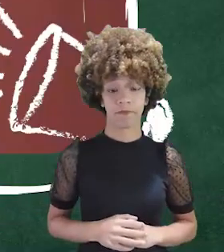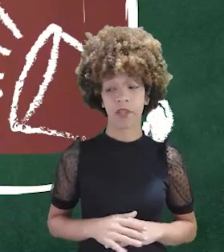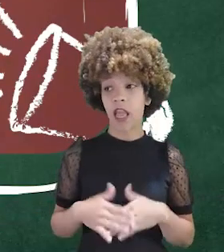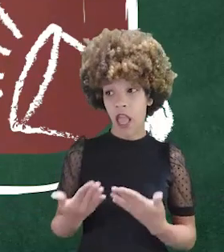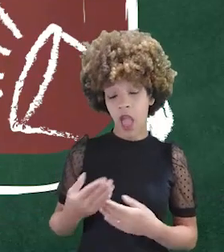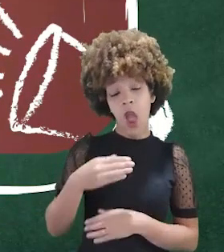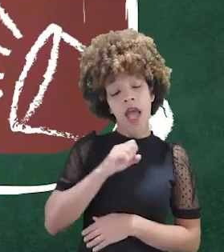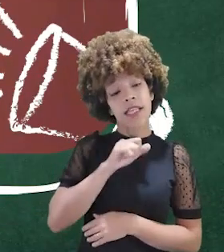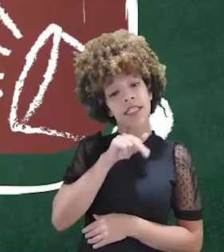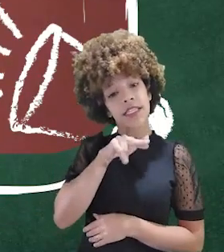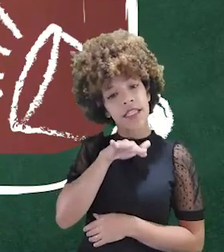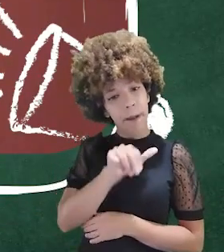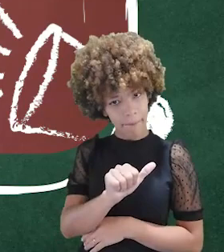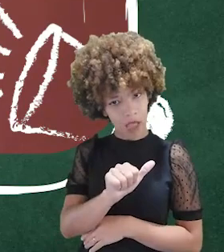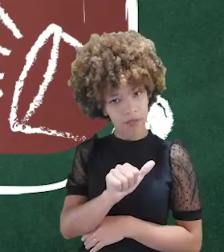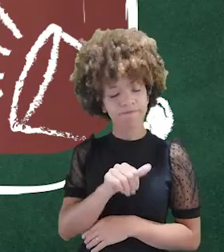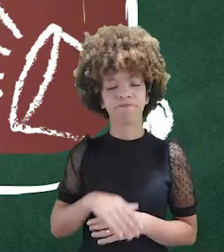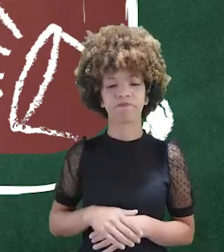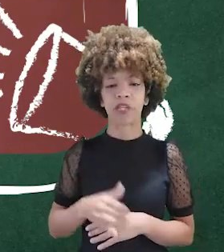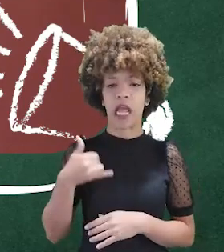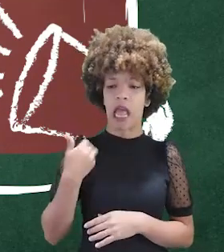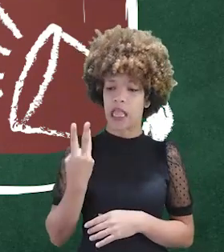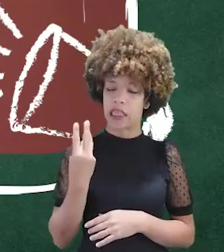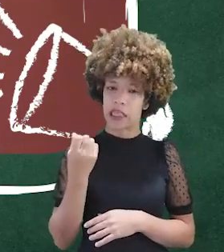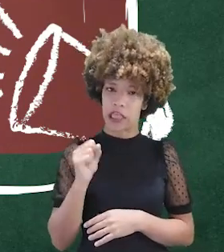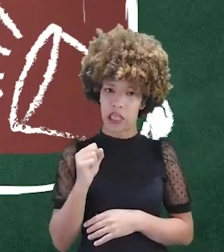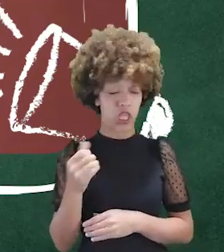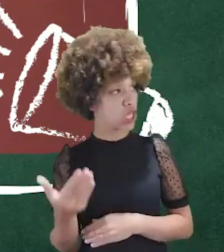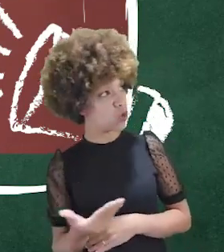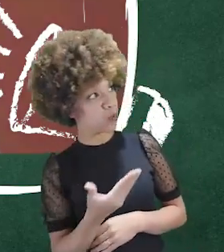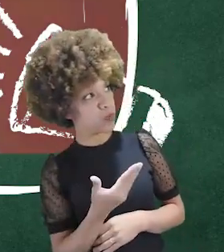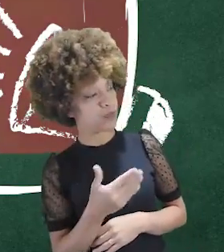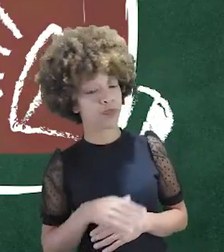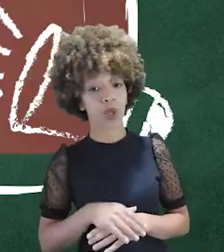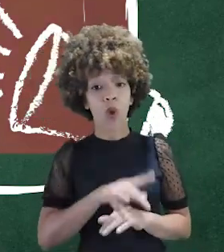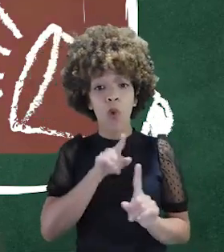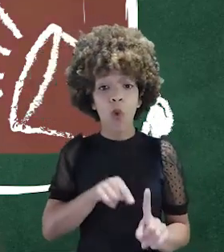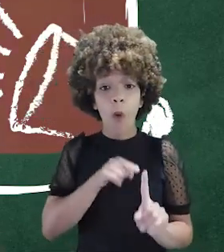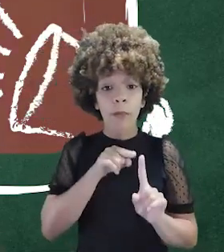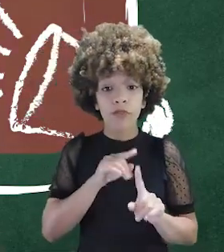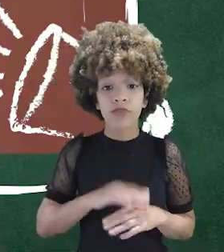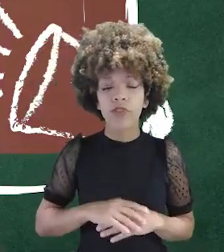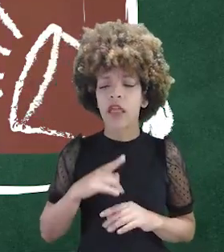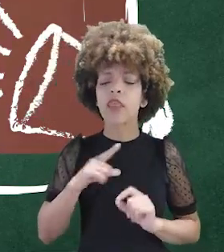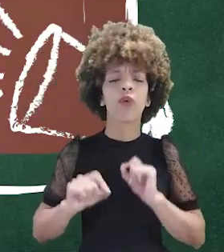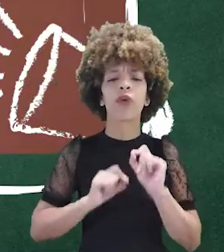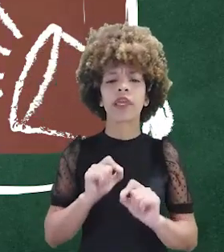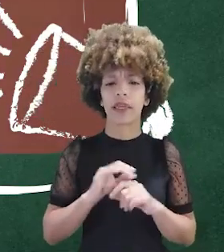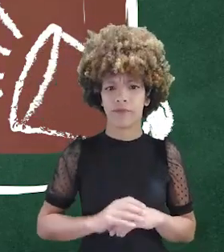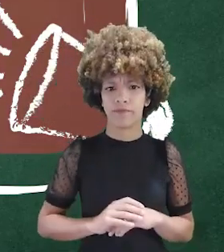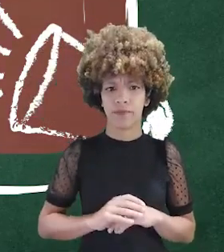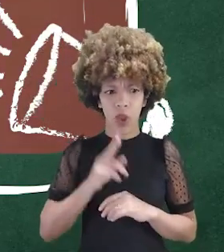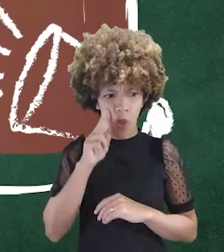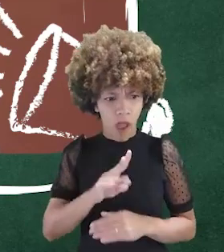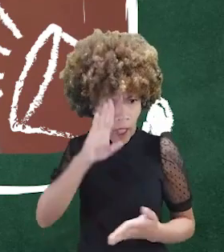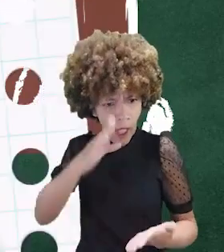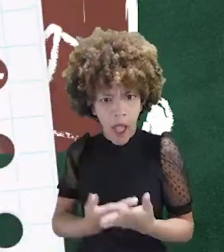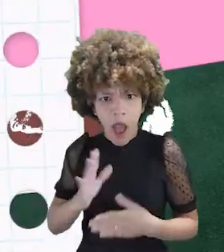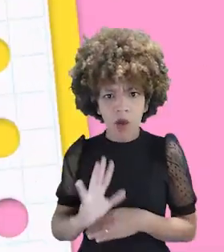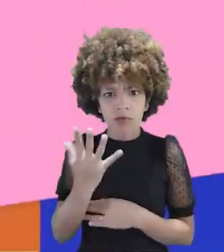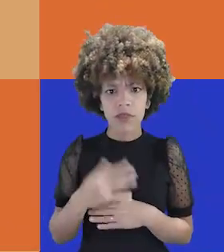Eu me chamo Samara Campelo, tenho 38 anos. A finalidade do Cri para Ver que é você levar,